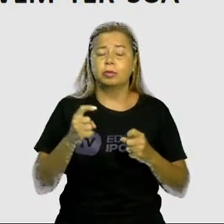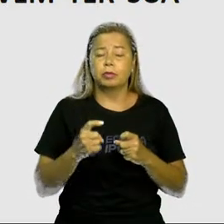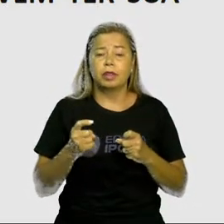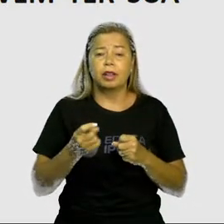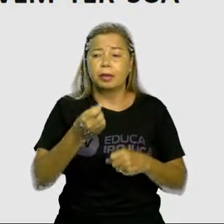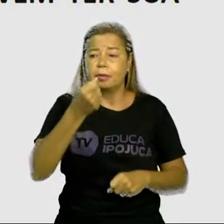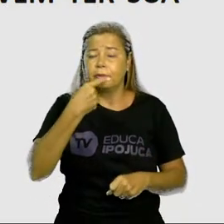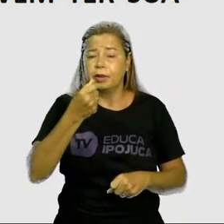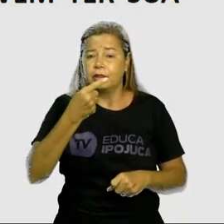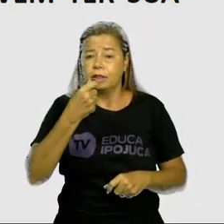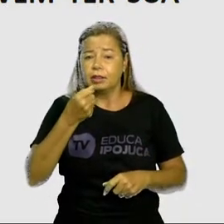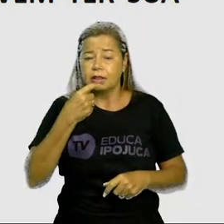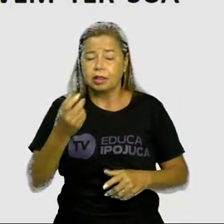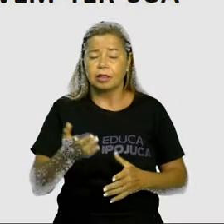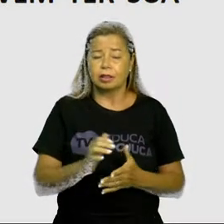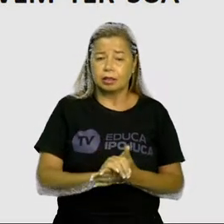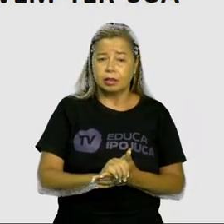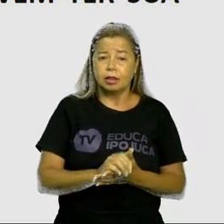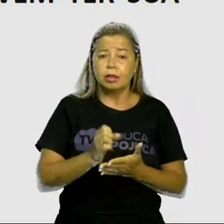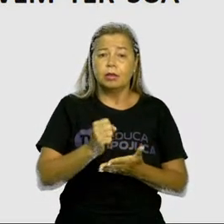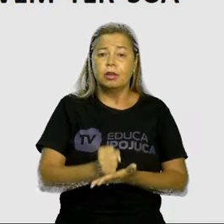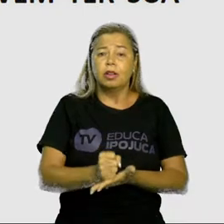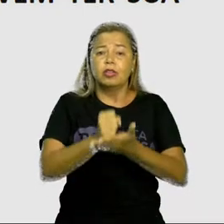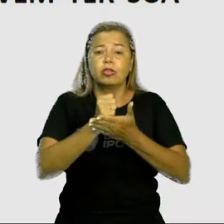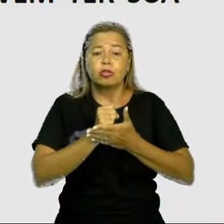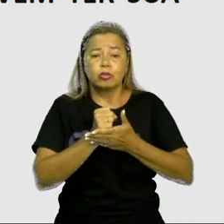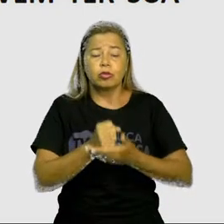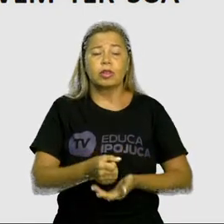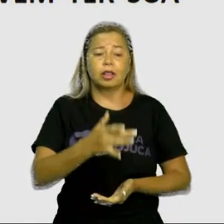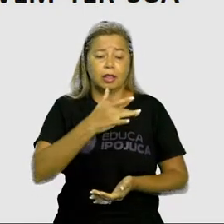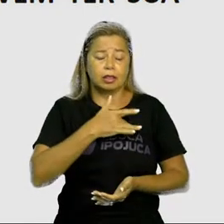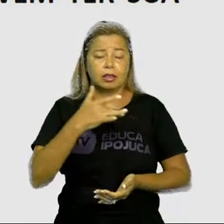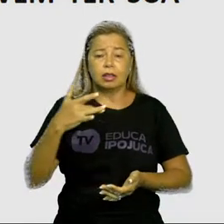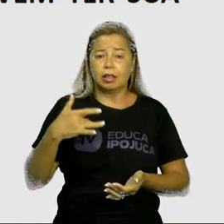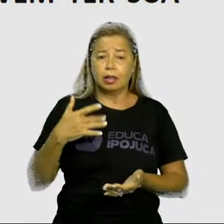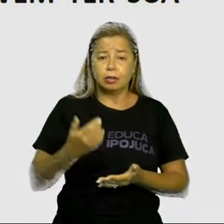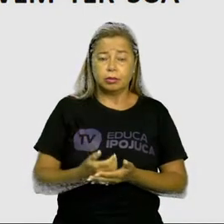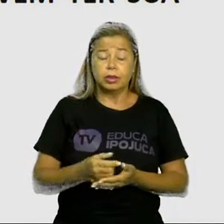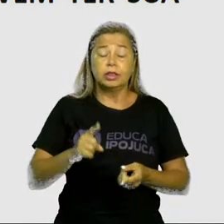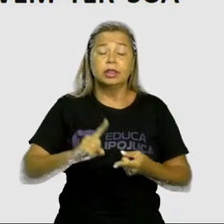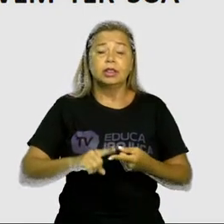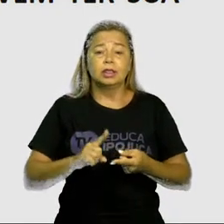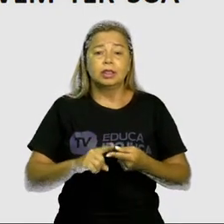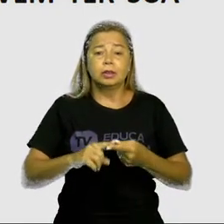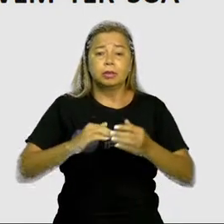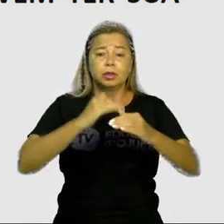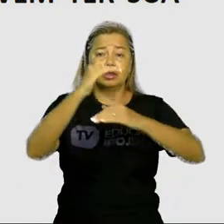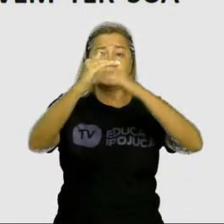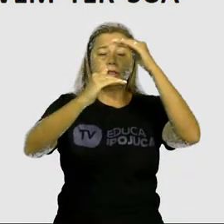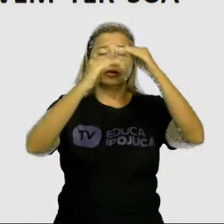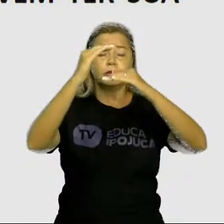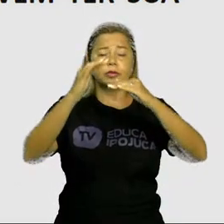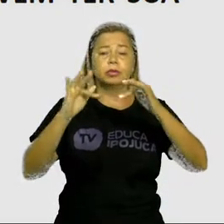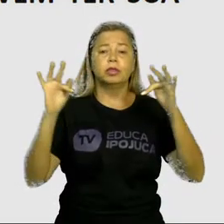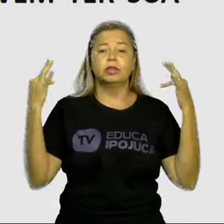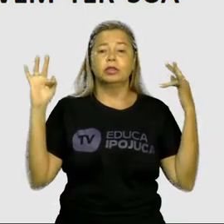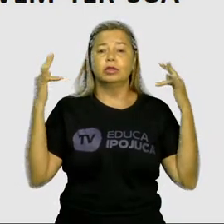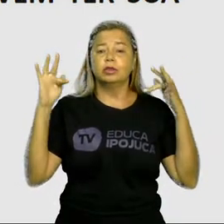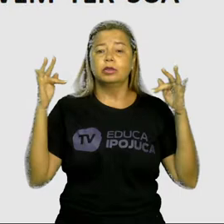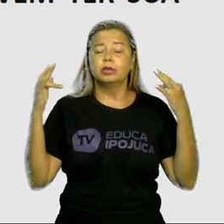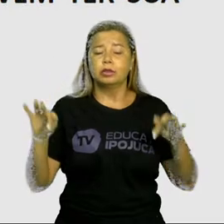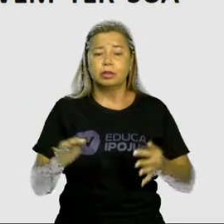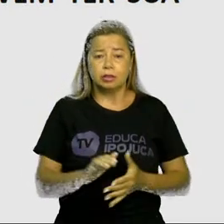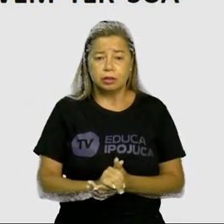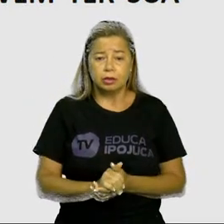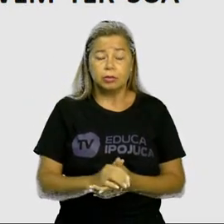Apresentam interesse para o desenvolvimento do turismo. E nelas existem